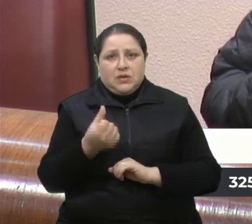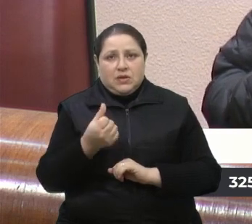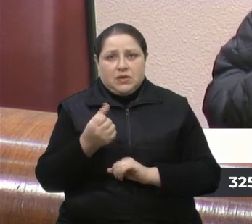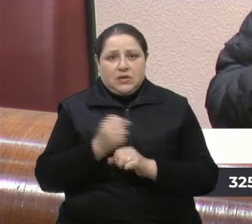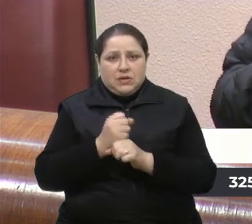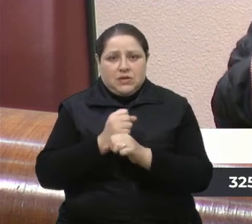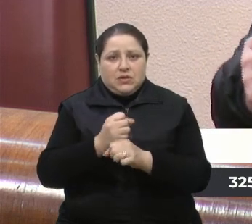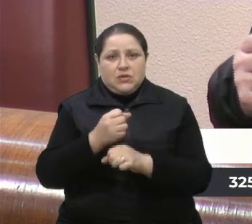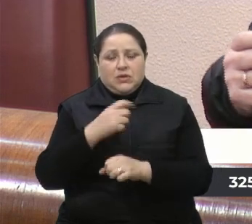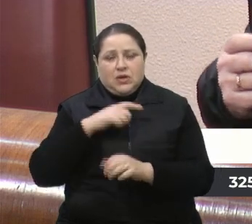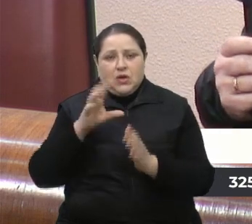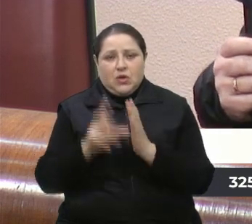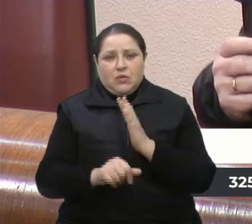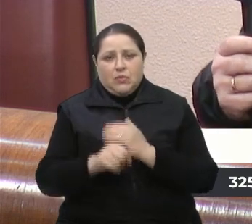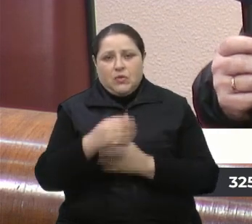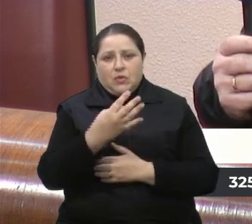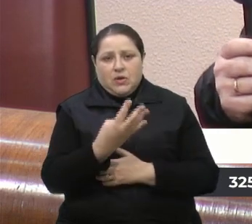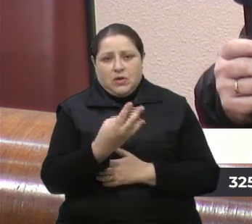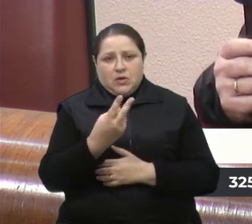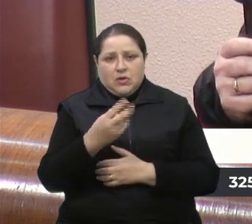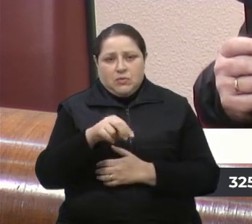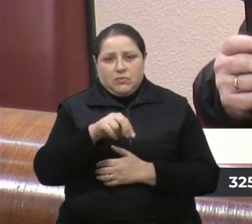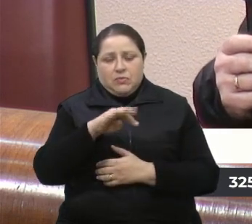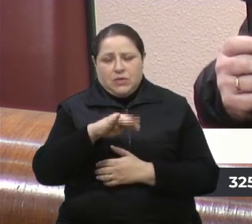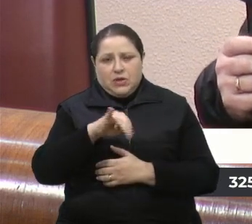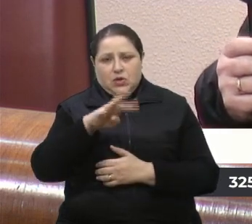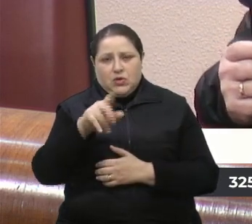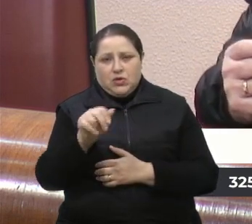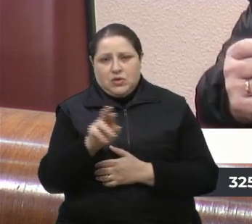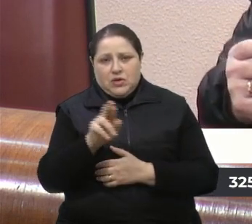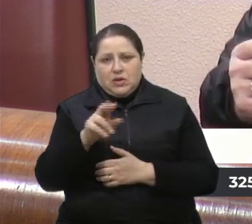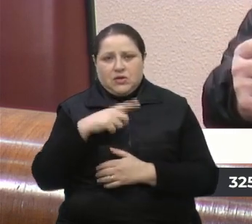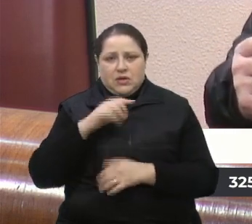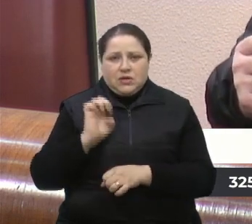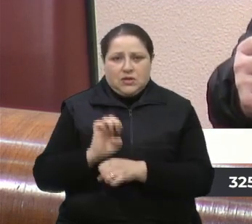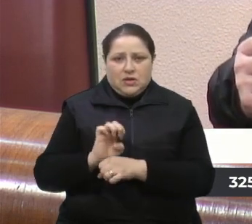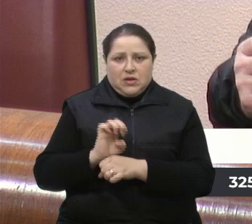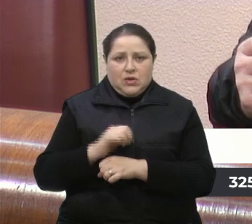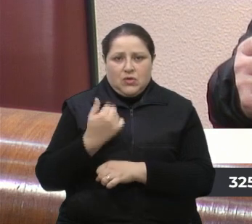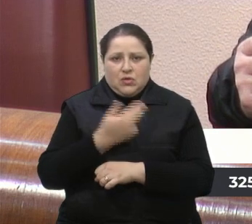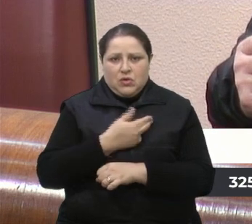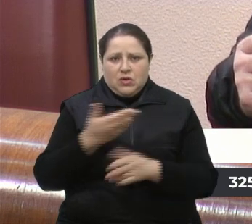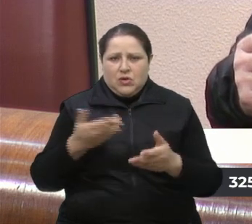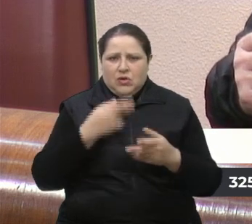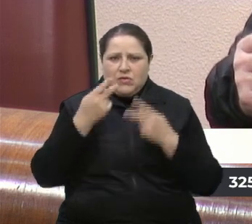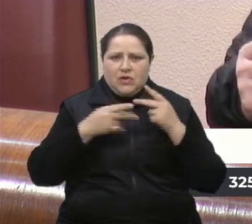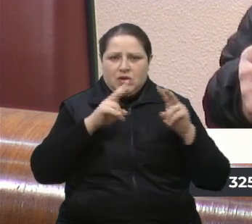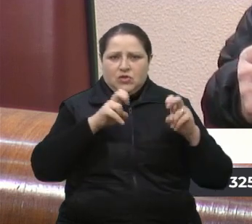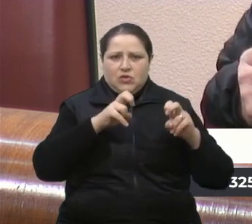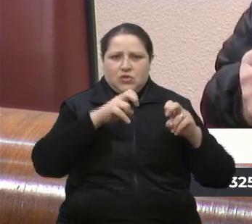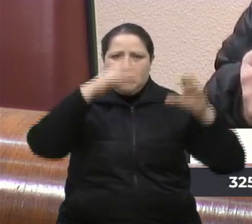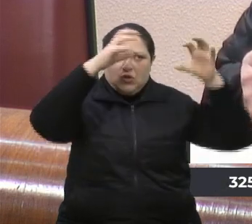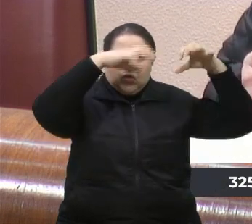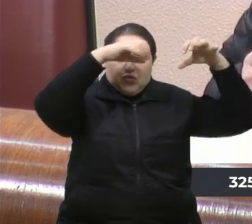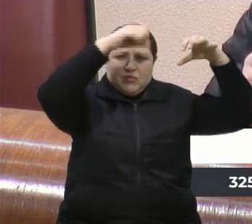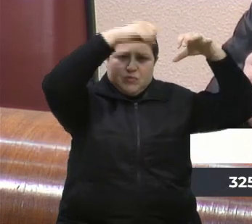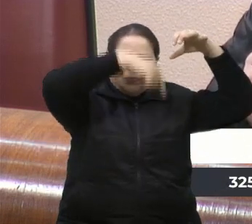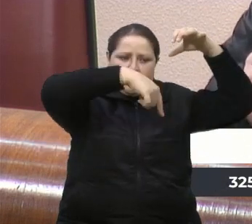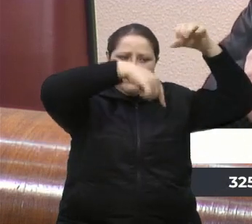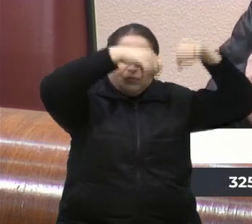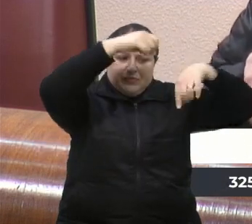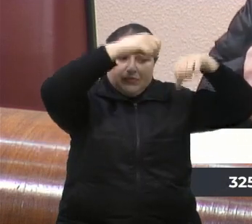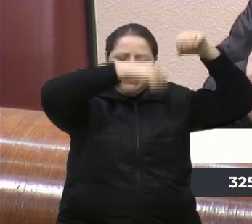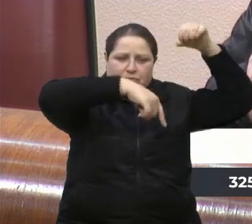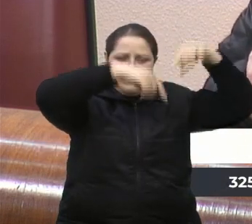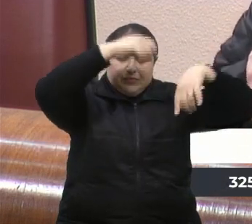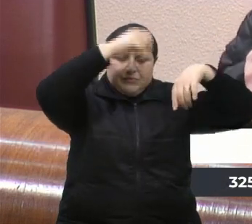reais em uma estatal. Nossa. E agora querem falar em goteira. Foram 16 anos com 42